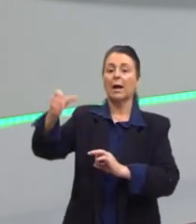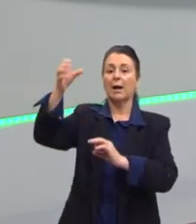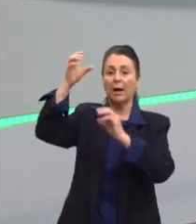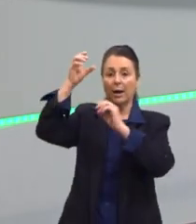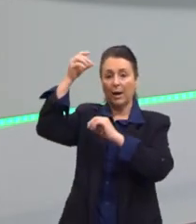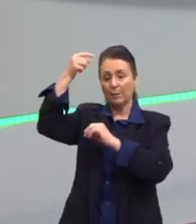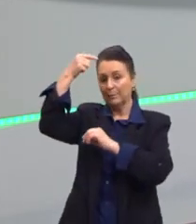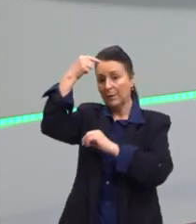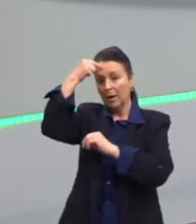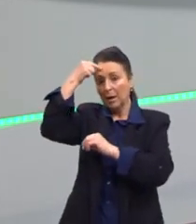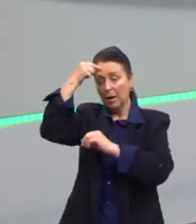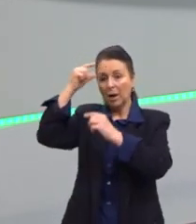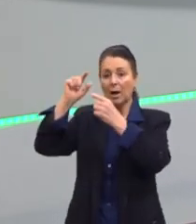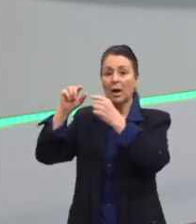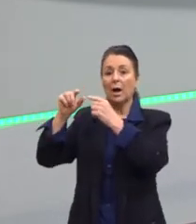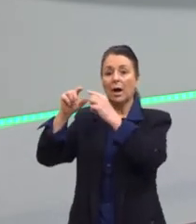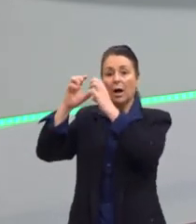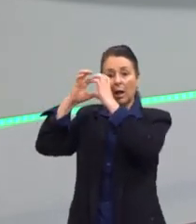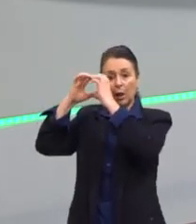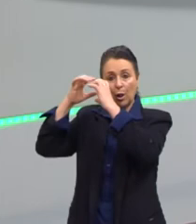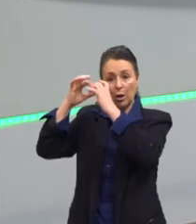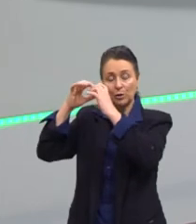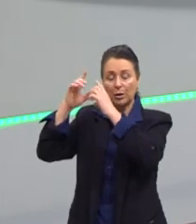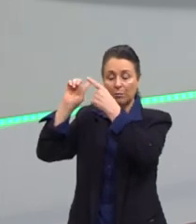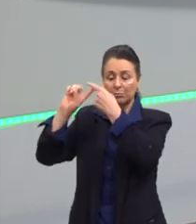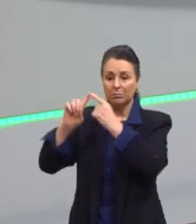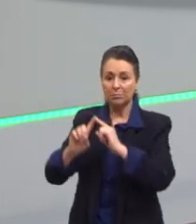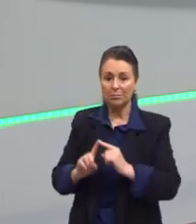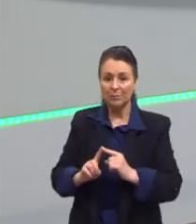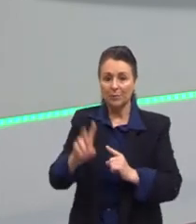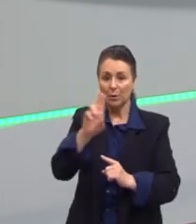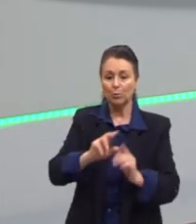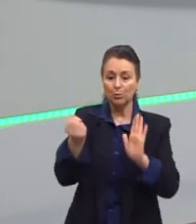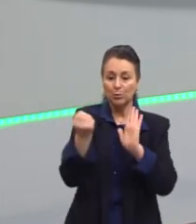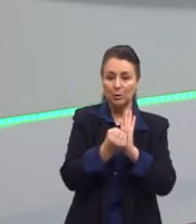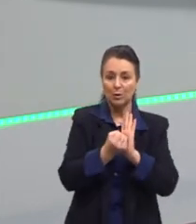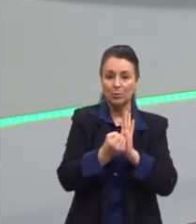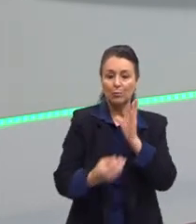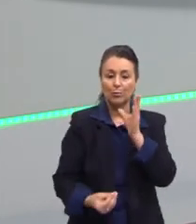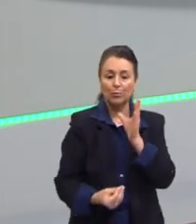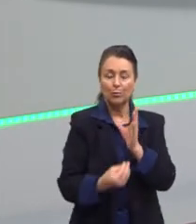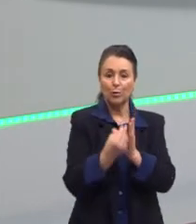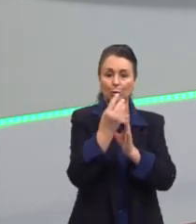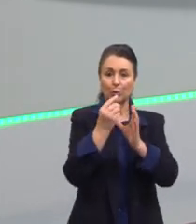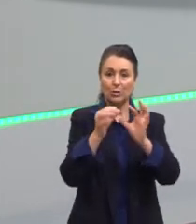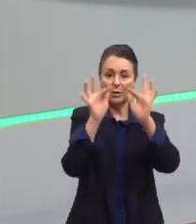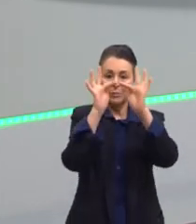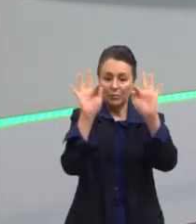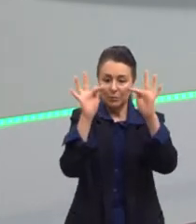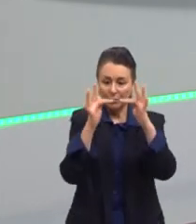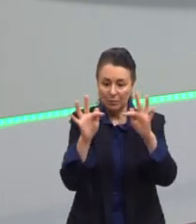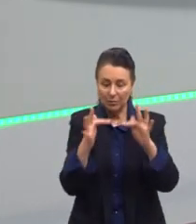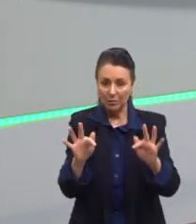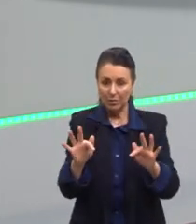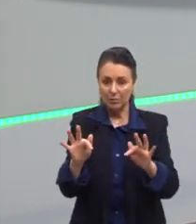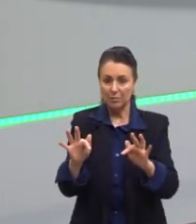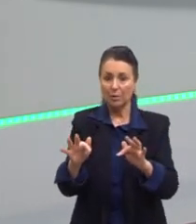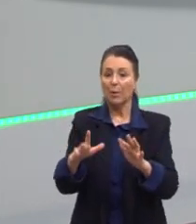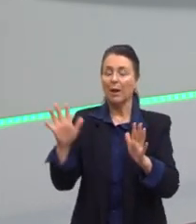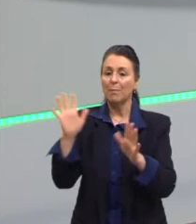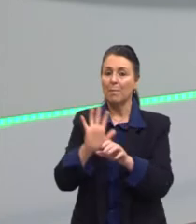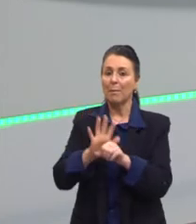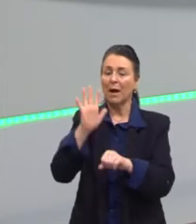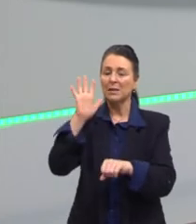exemplo, na computação. Através de símbolos eu vou produzir frases. Então ela é uma lógica muito mais exata. A